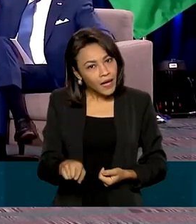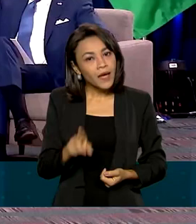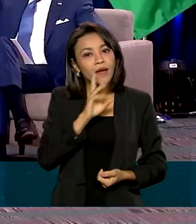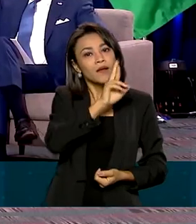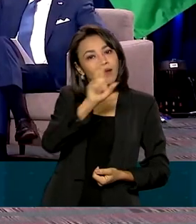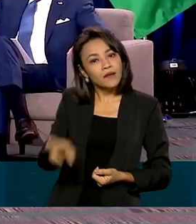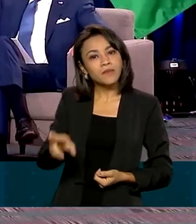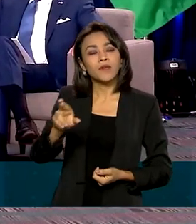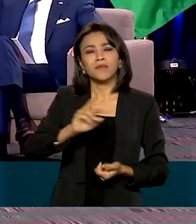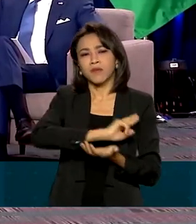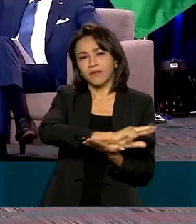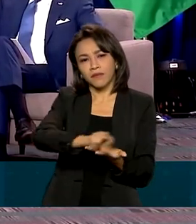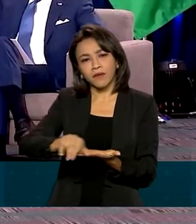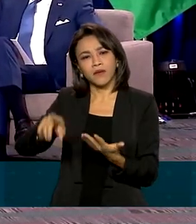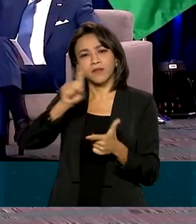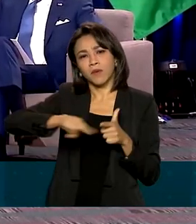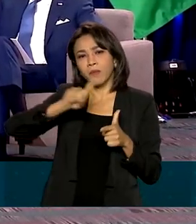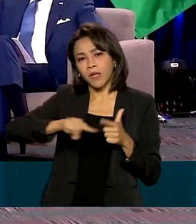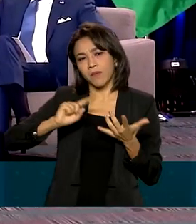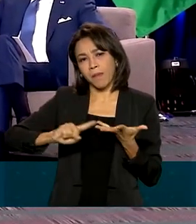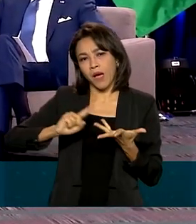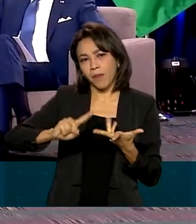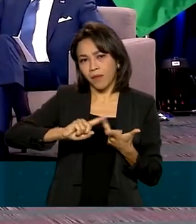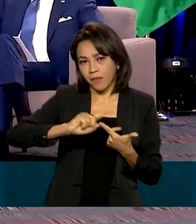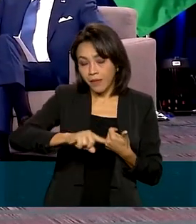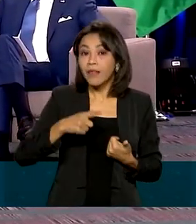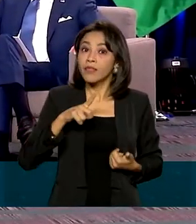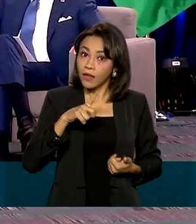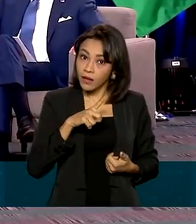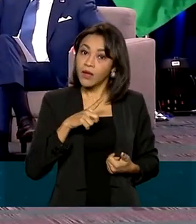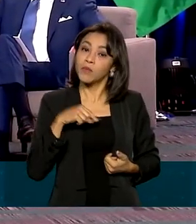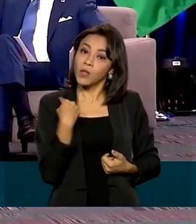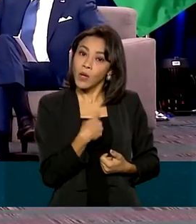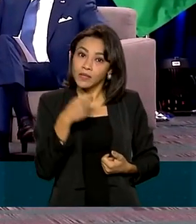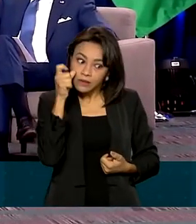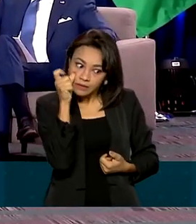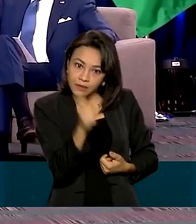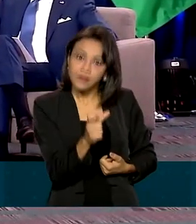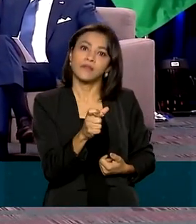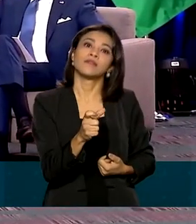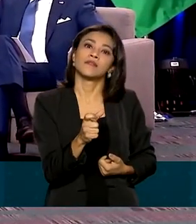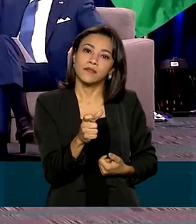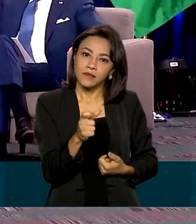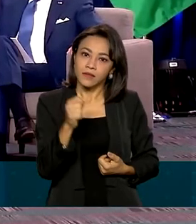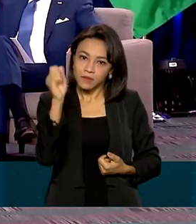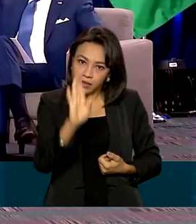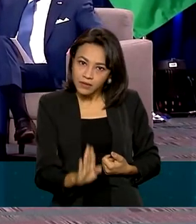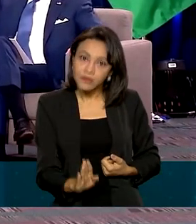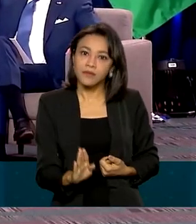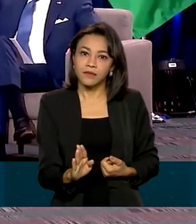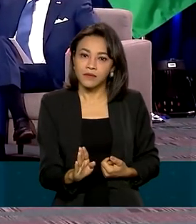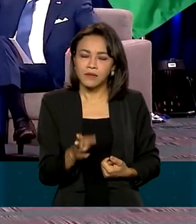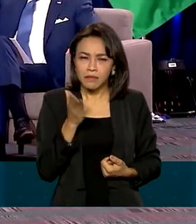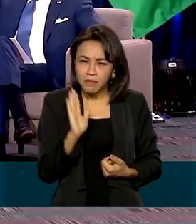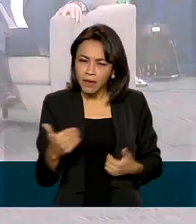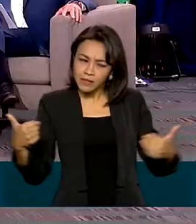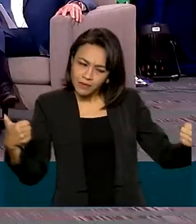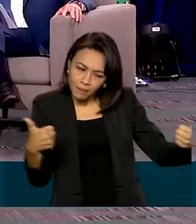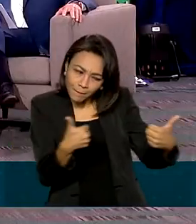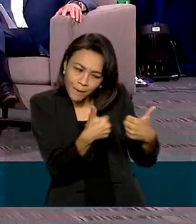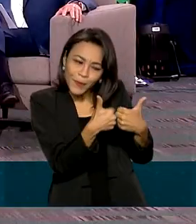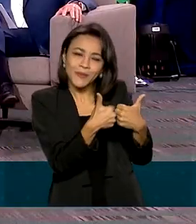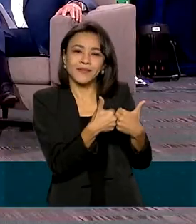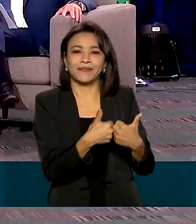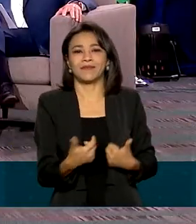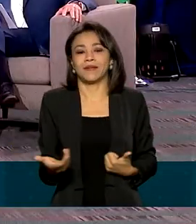problemas. Temos um interesse enorme e cada vez mais se aproximar dos Estados Unidos. No